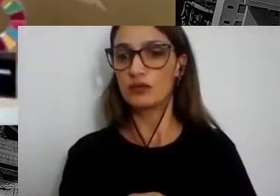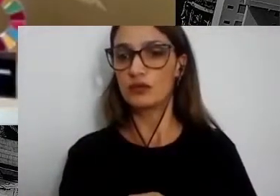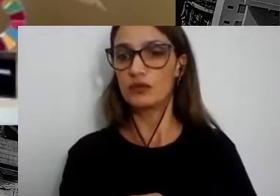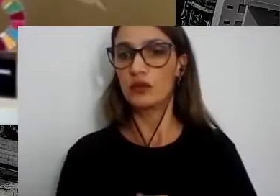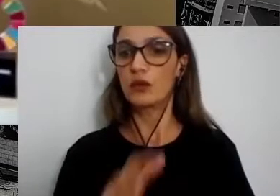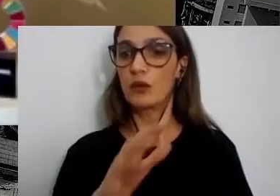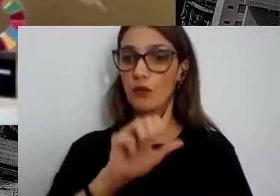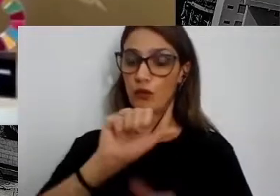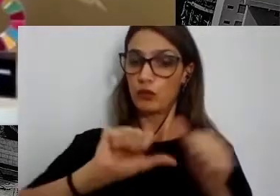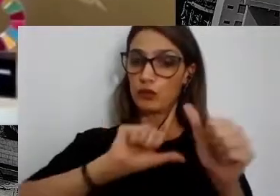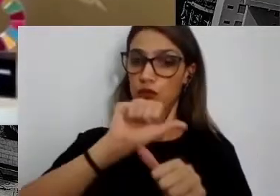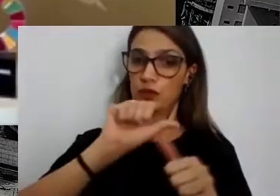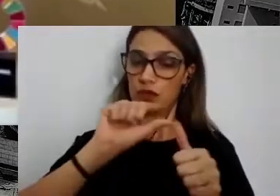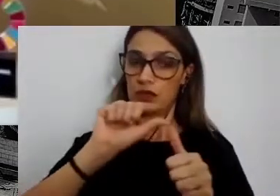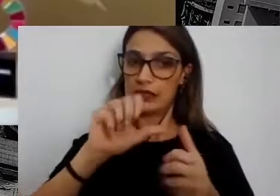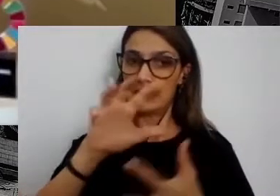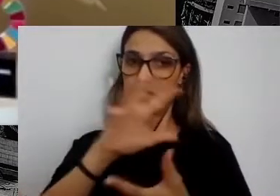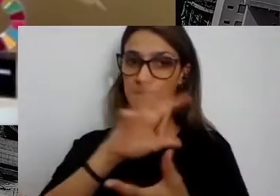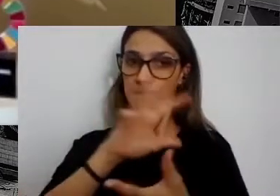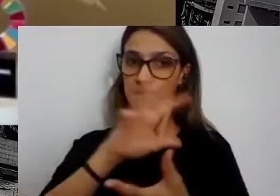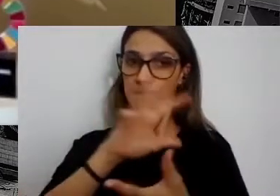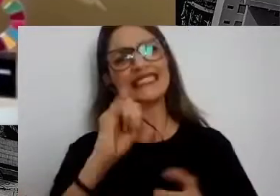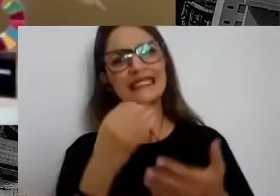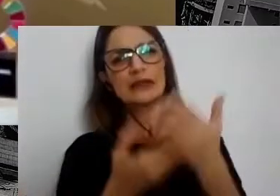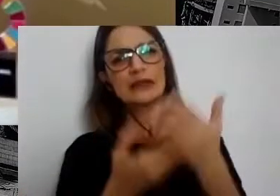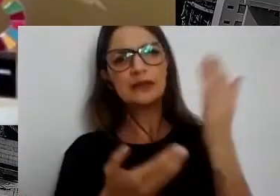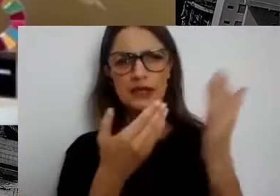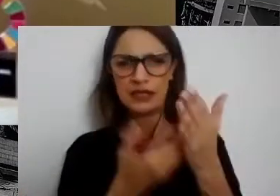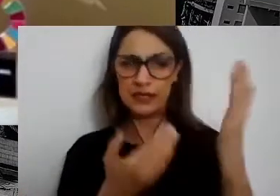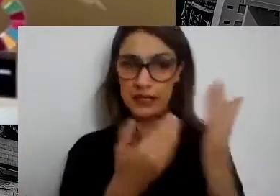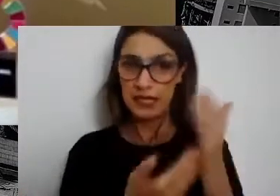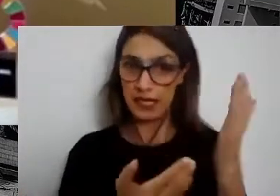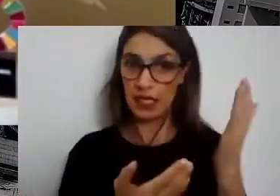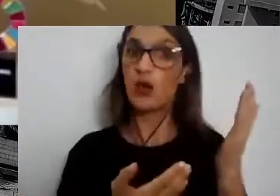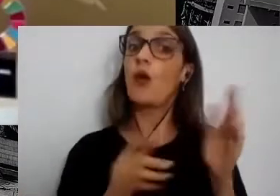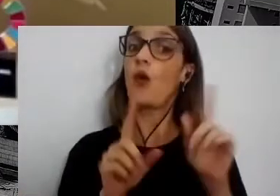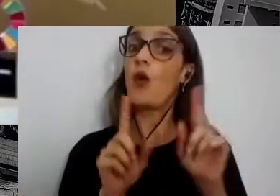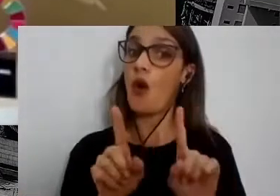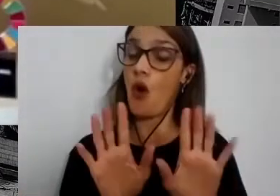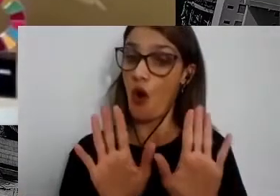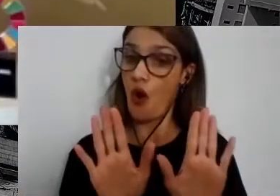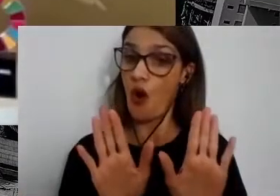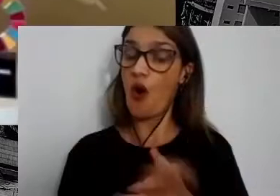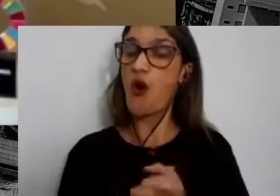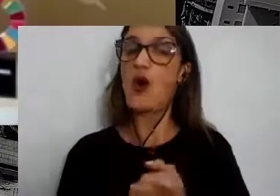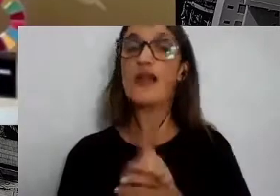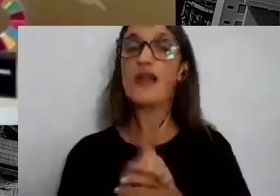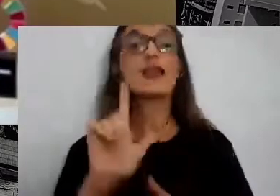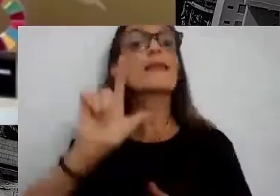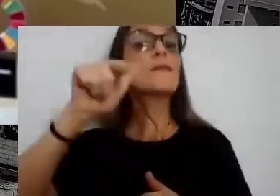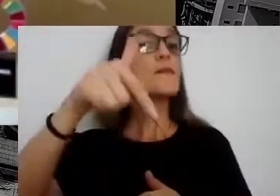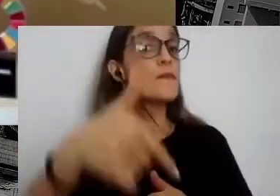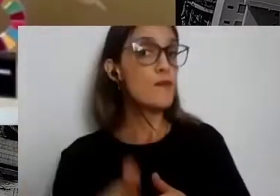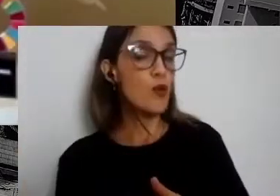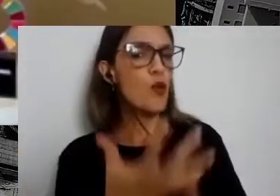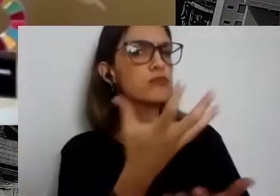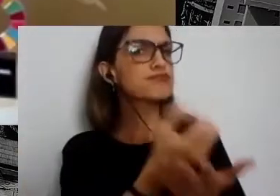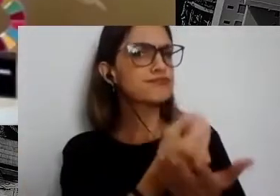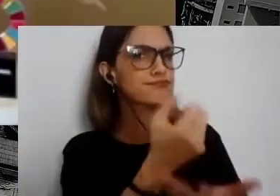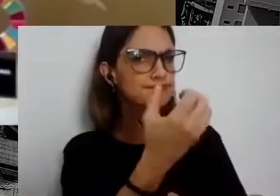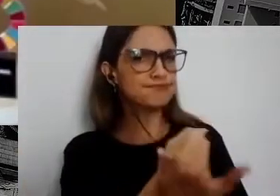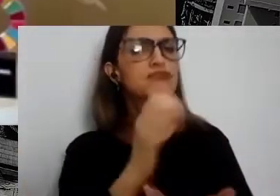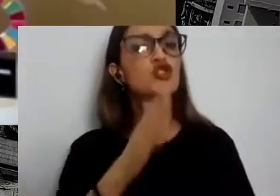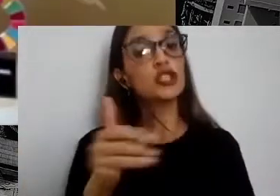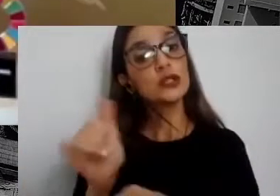perdeu alguns dos nossos painéis anteriores, eu sugiro que você retome depois, está tudo registrado no YouTube